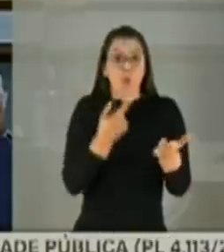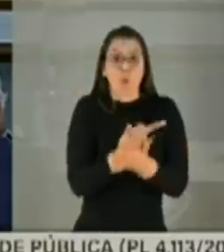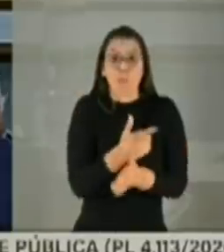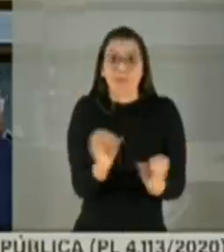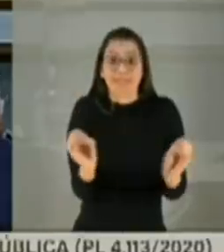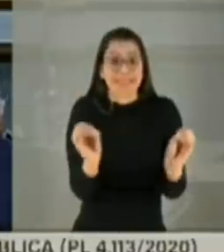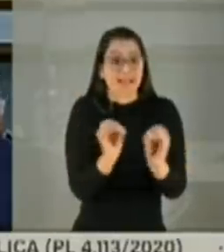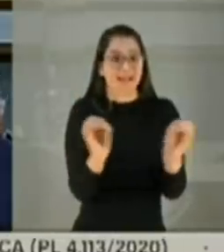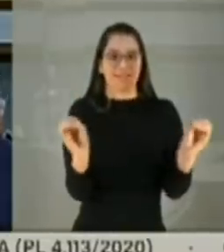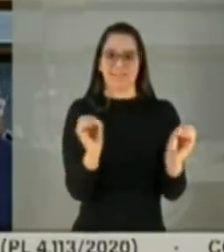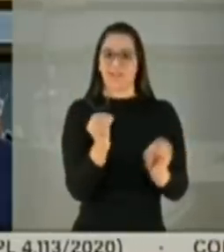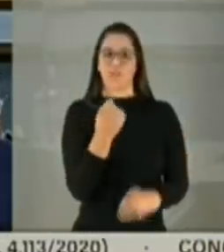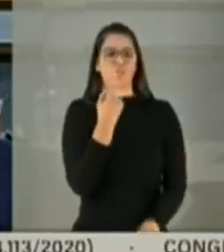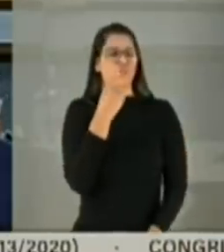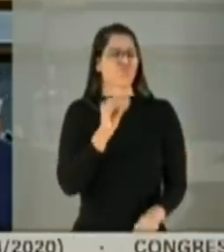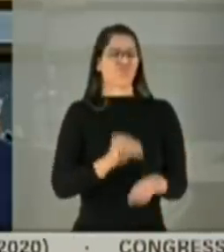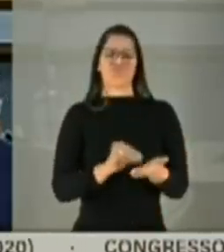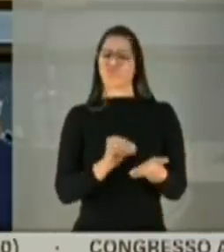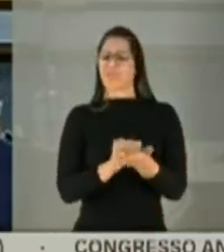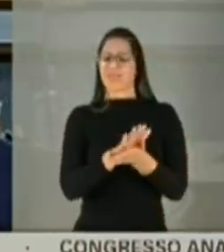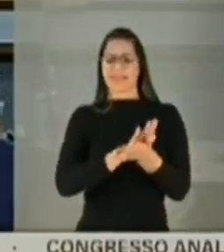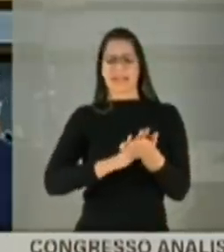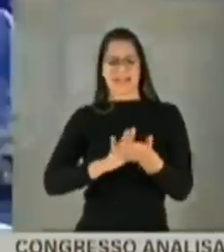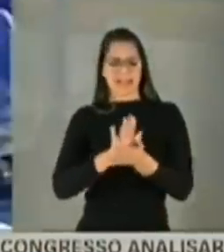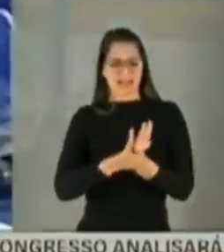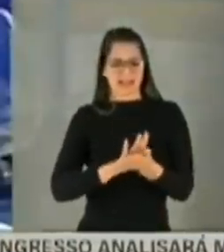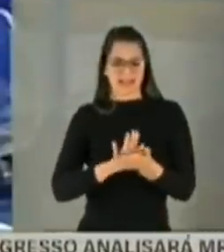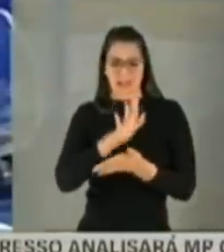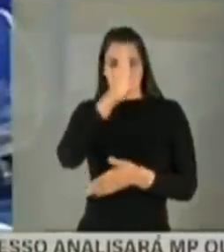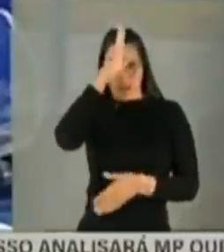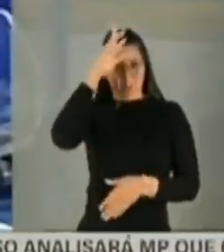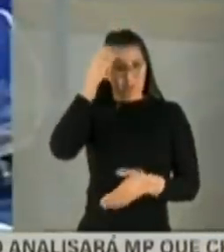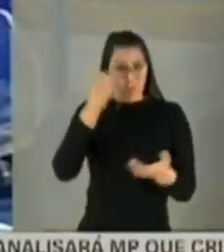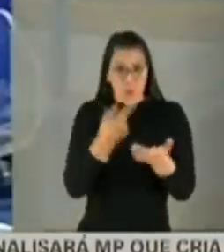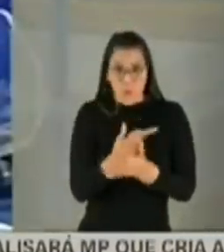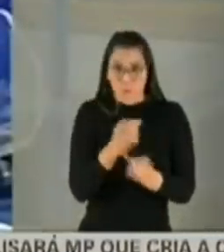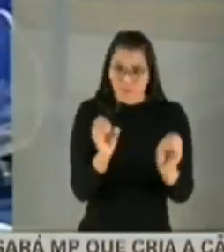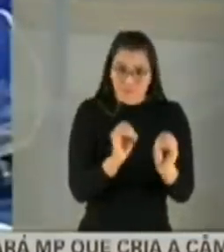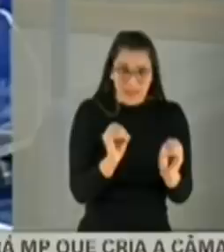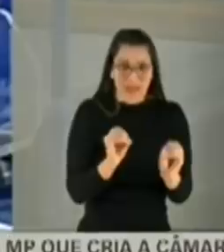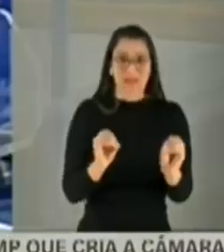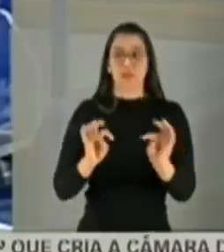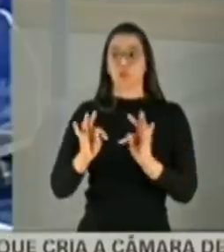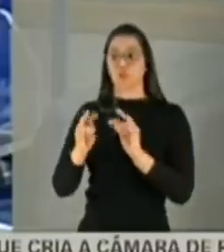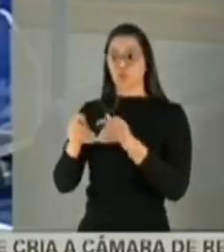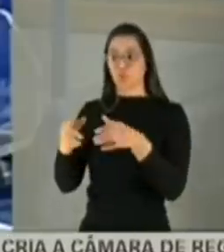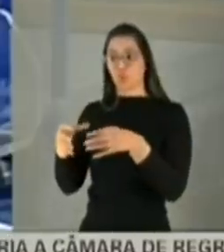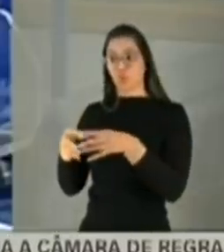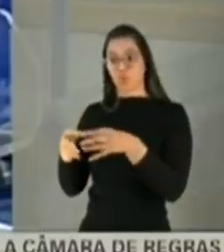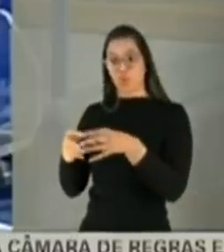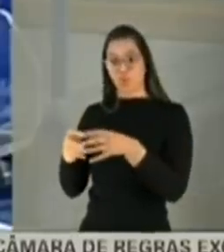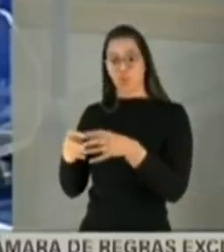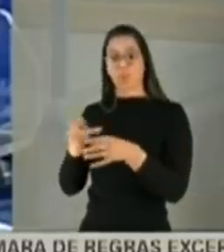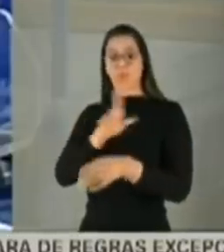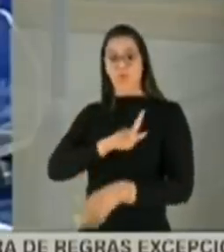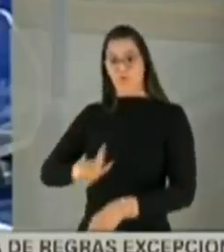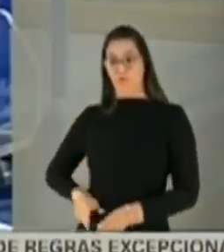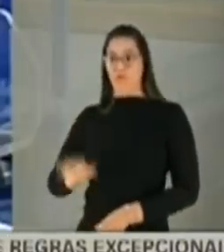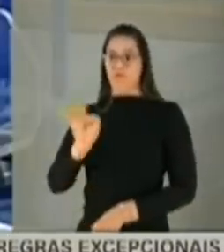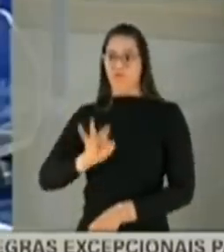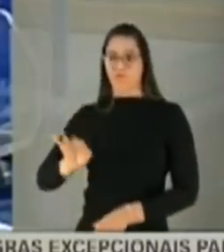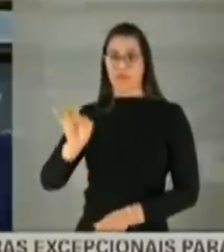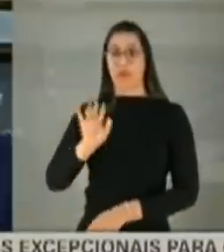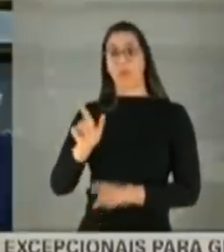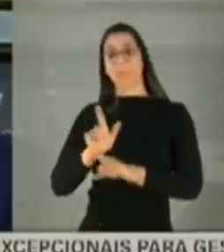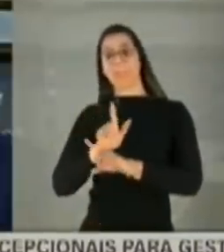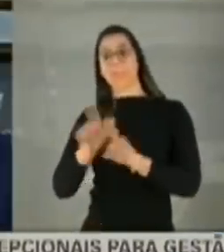O estado do Amazonas não comprou nenhum respirador? Todos vieram do governo federal, mas uma parte estava danificada, é isso? Isso, é essa informação